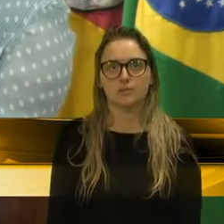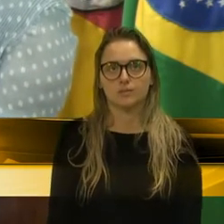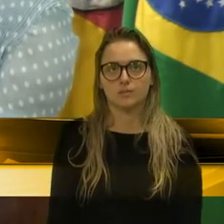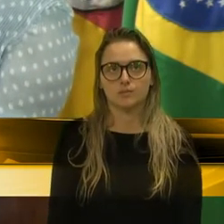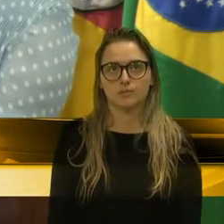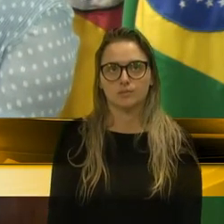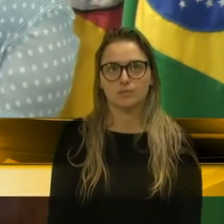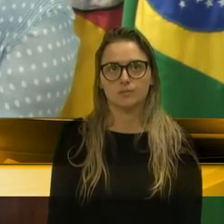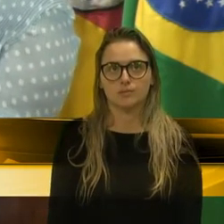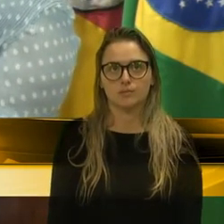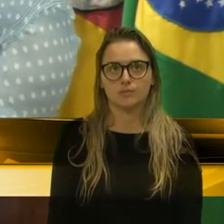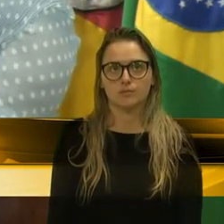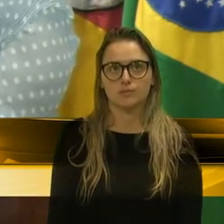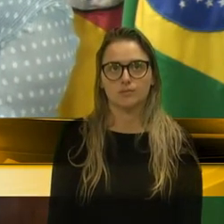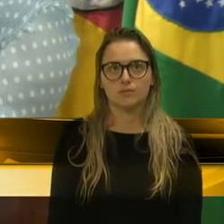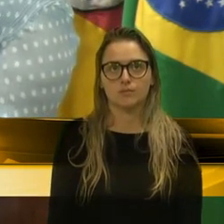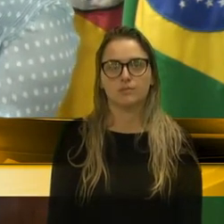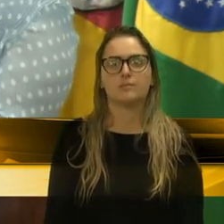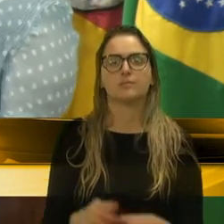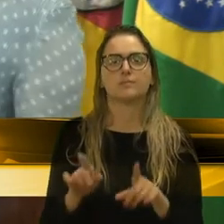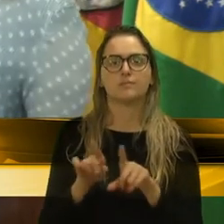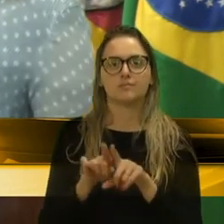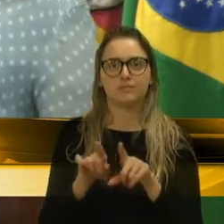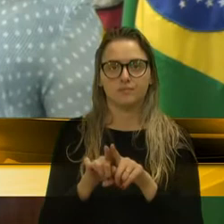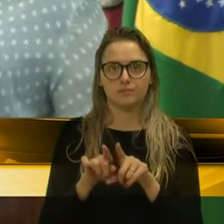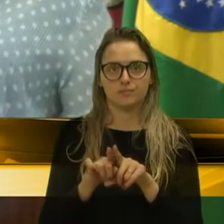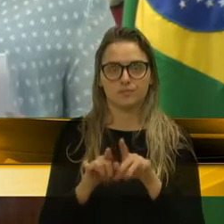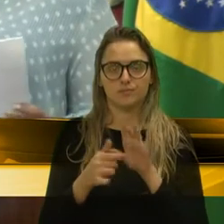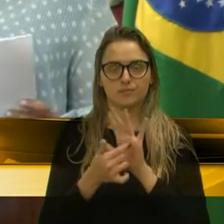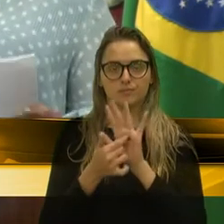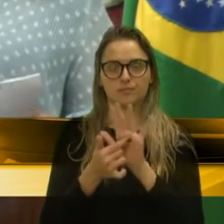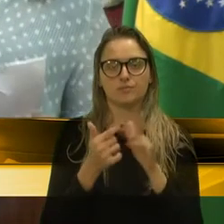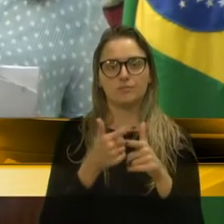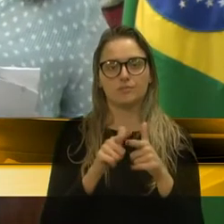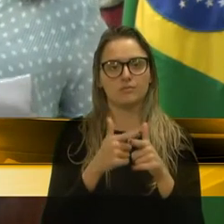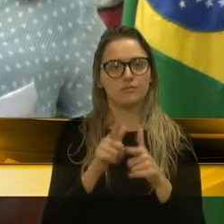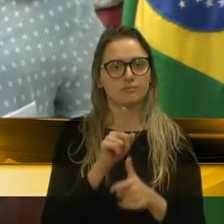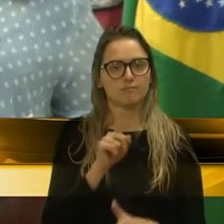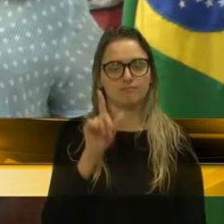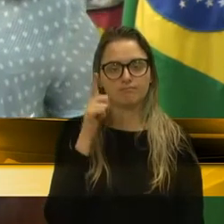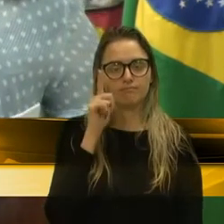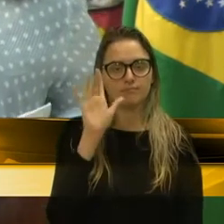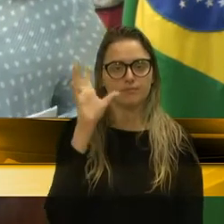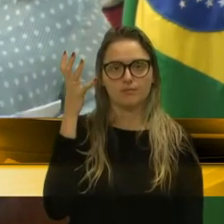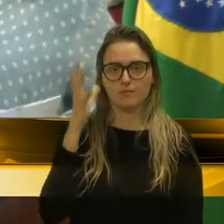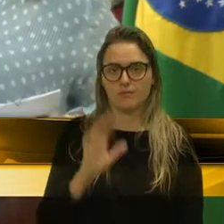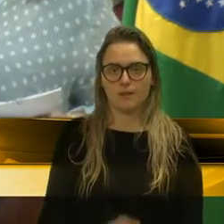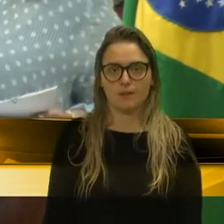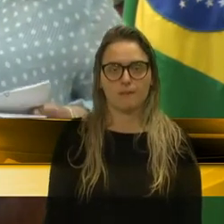que também é referente a uma situação que a gente não consegue solucionar.